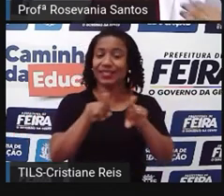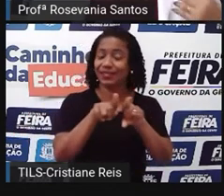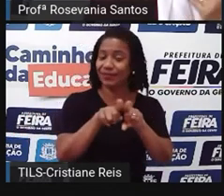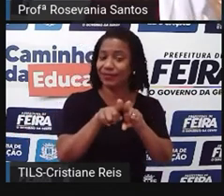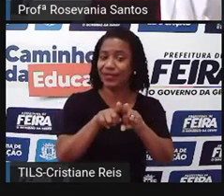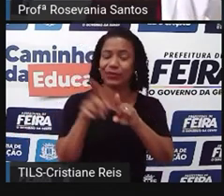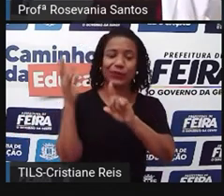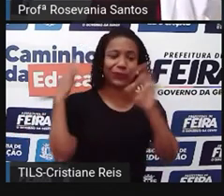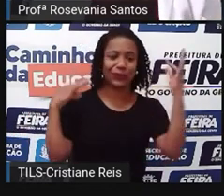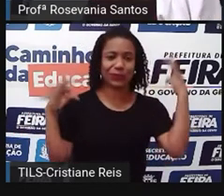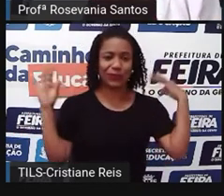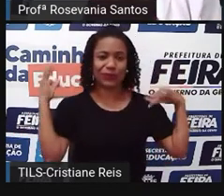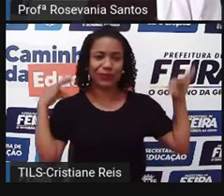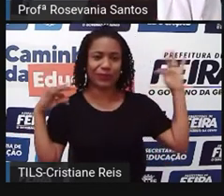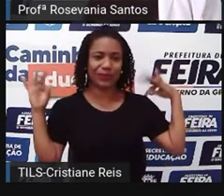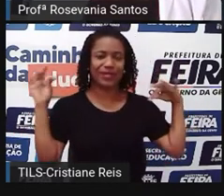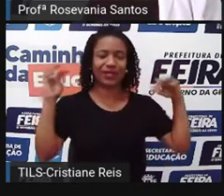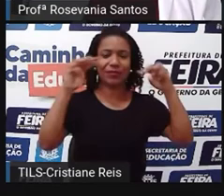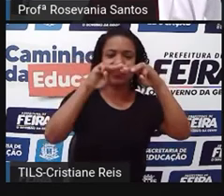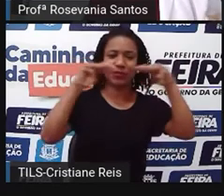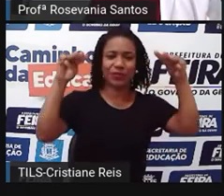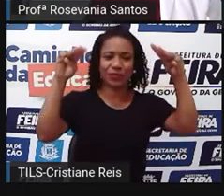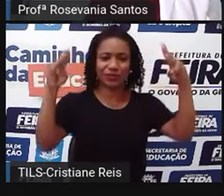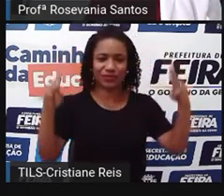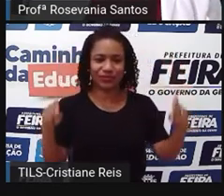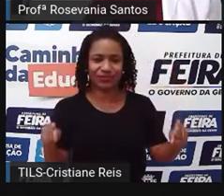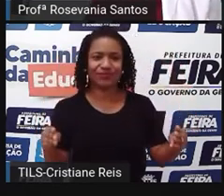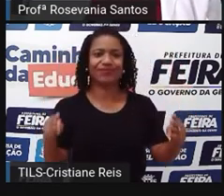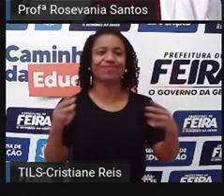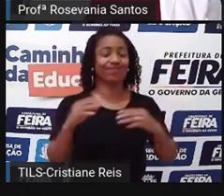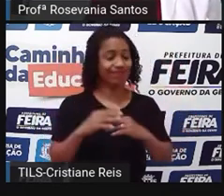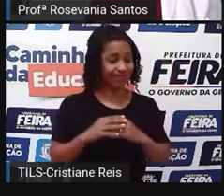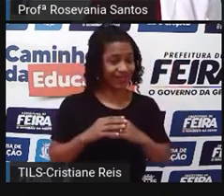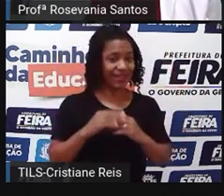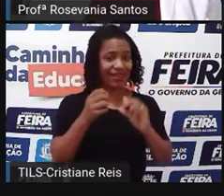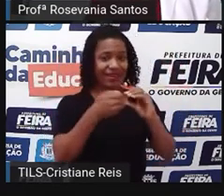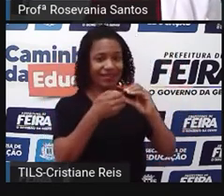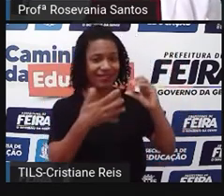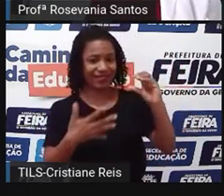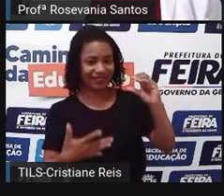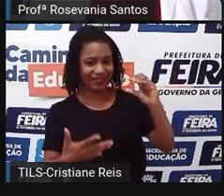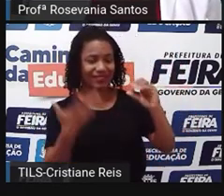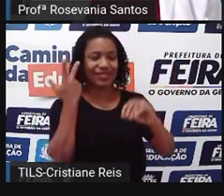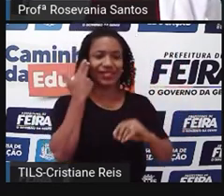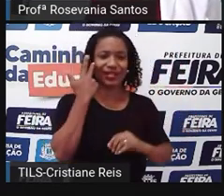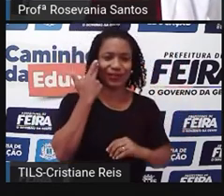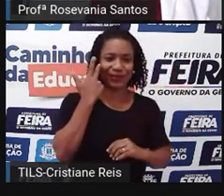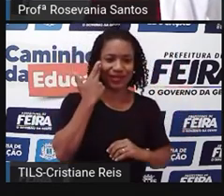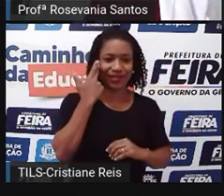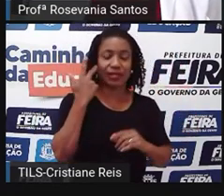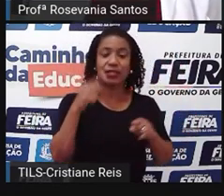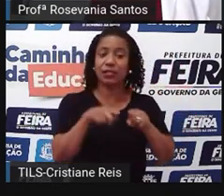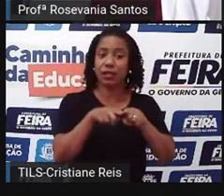turismo, do museu, de elementos naturais, a gente tem alinhamentos de serra,